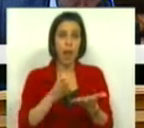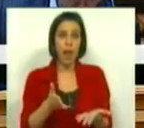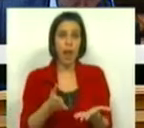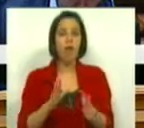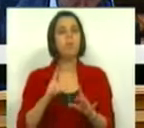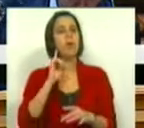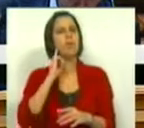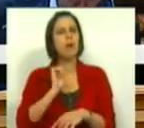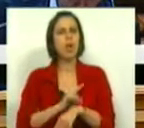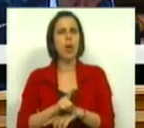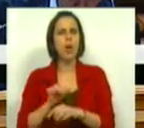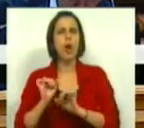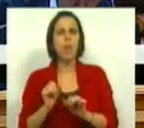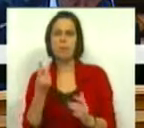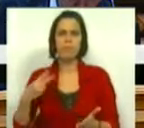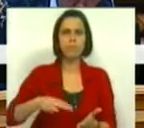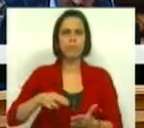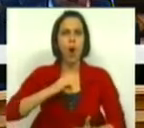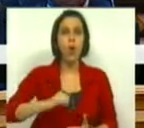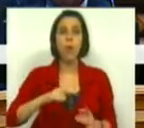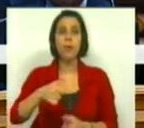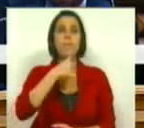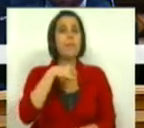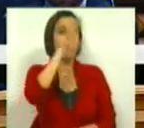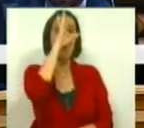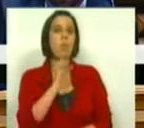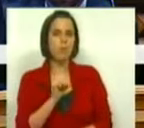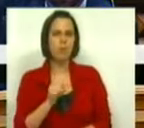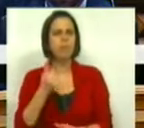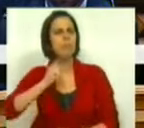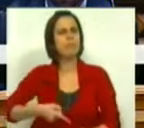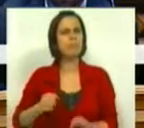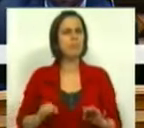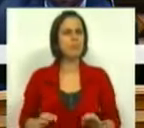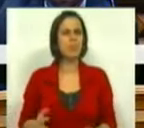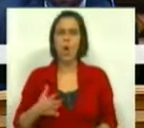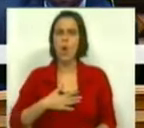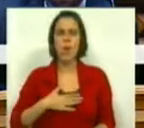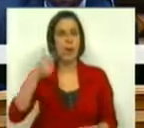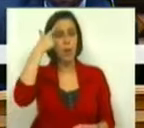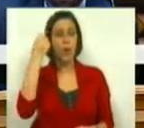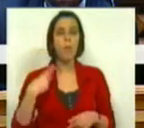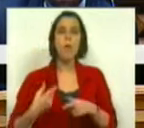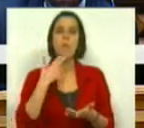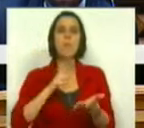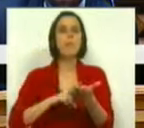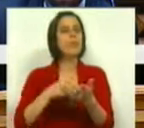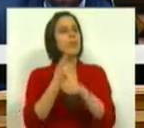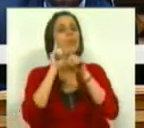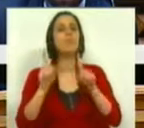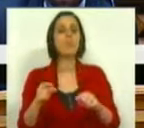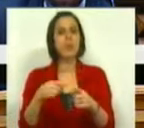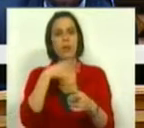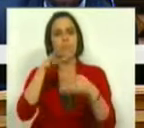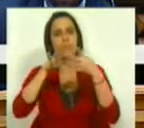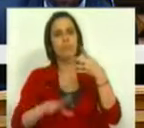De imediato ouvimos a oposição levantar-se contra esta medida do Governo, ignorando e não querendo compreender as motivações que a